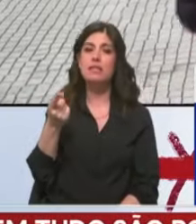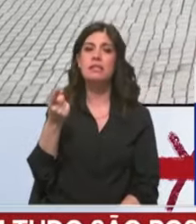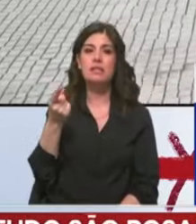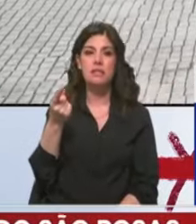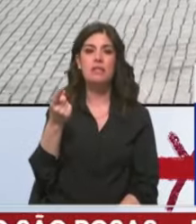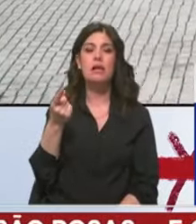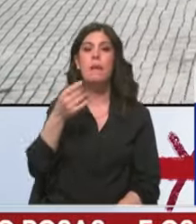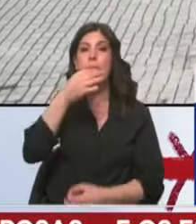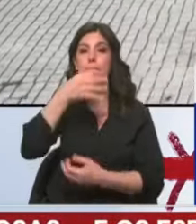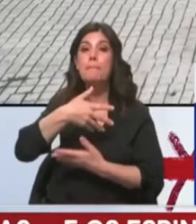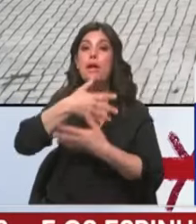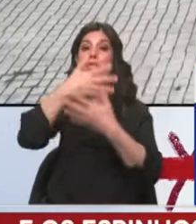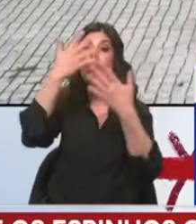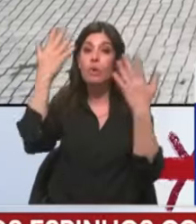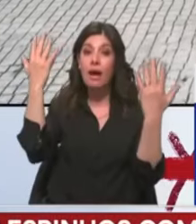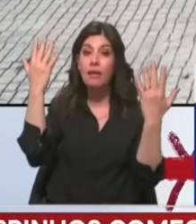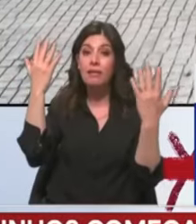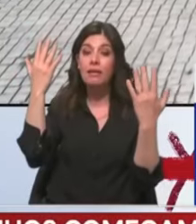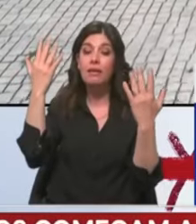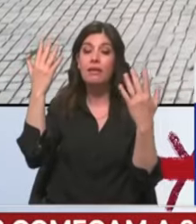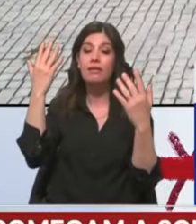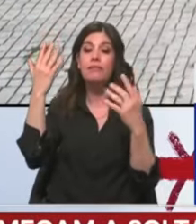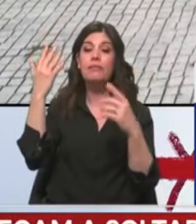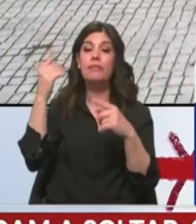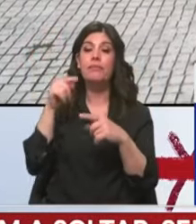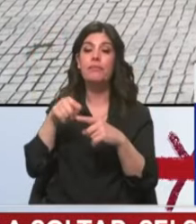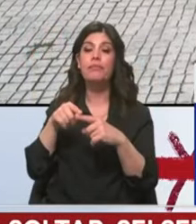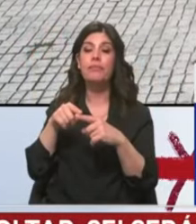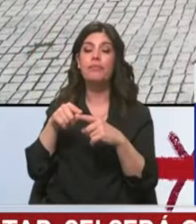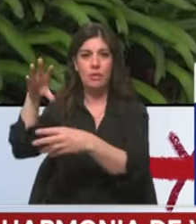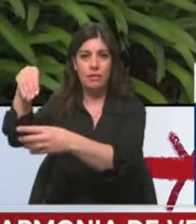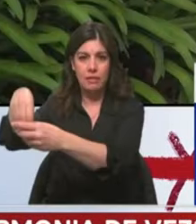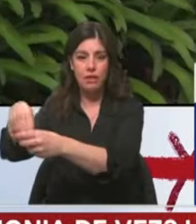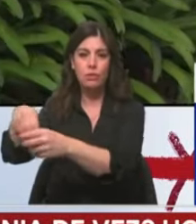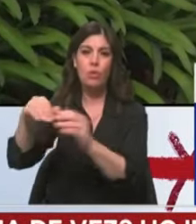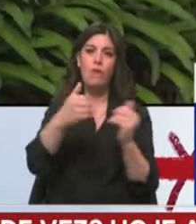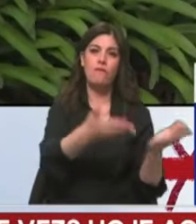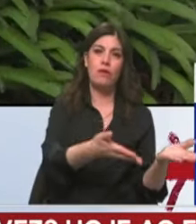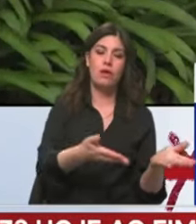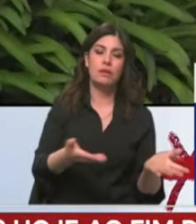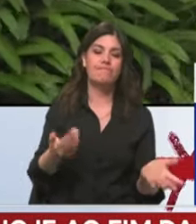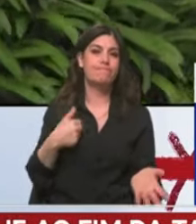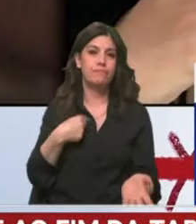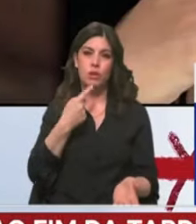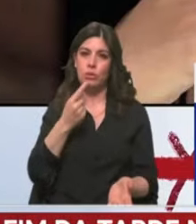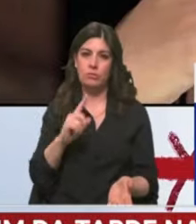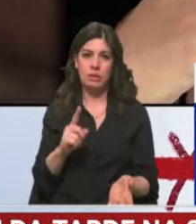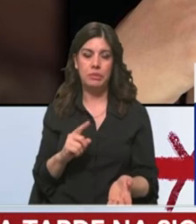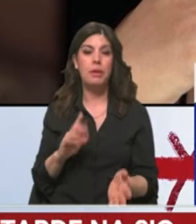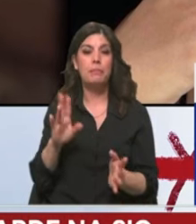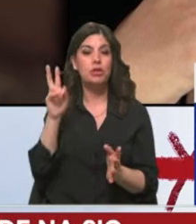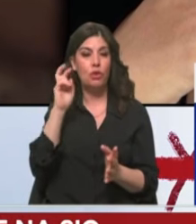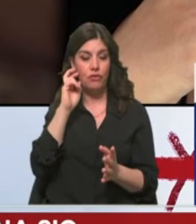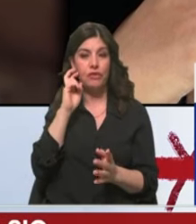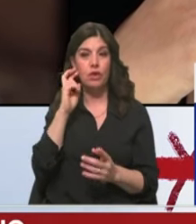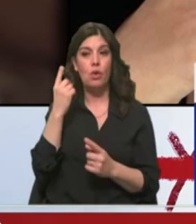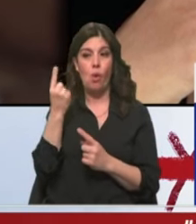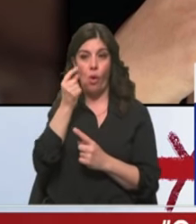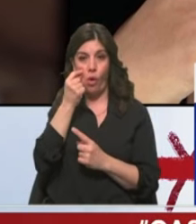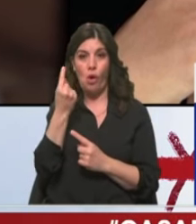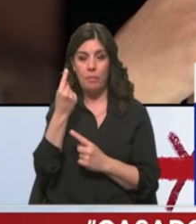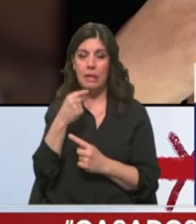dia, na madrugada a seguir, ou quando ela desapareceu. Entendi que um deles disse, parece